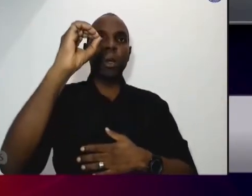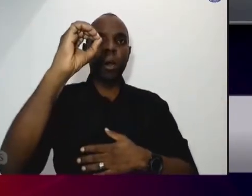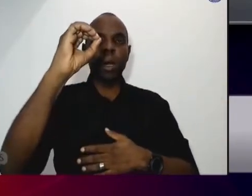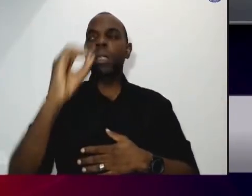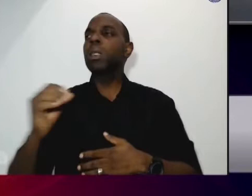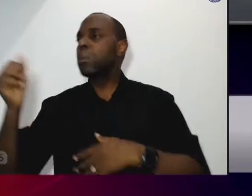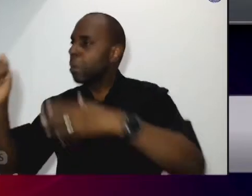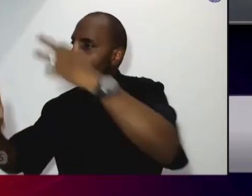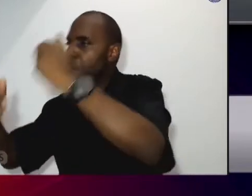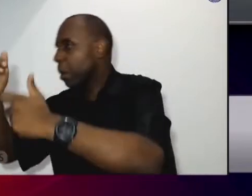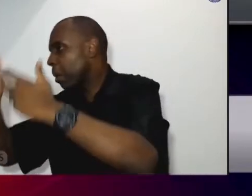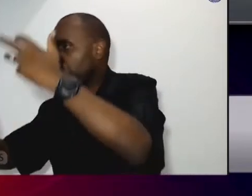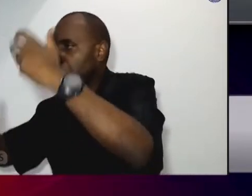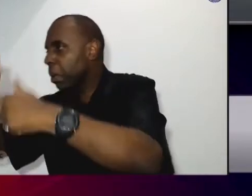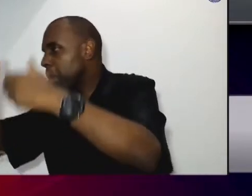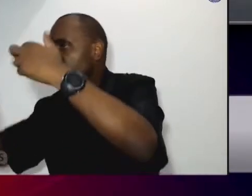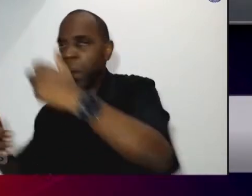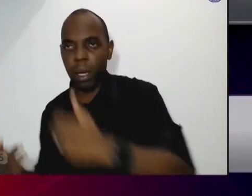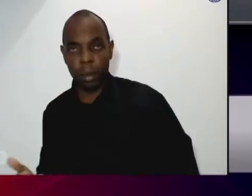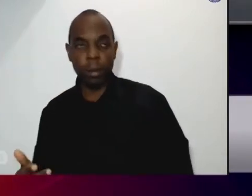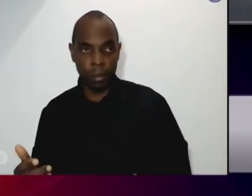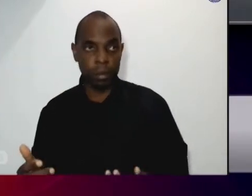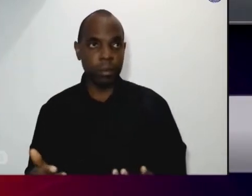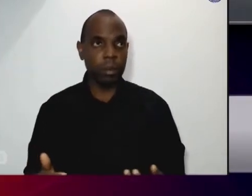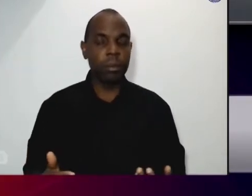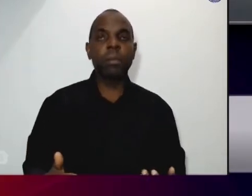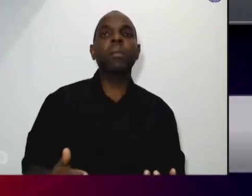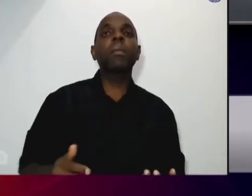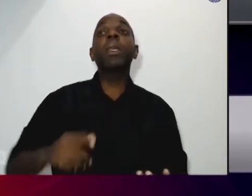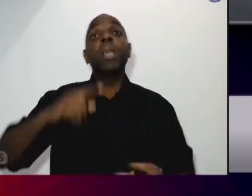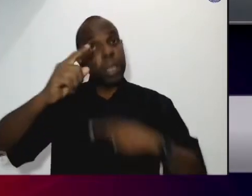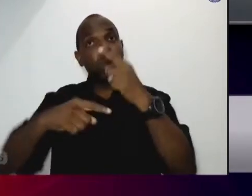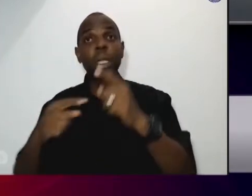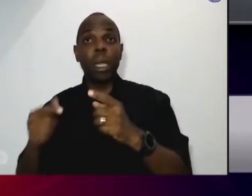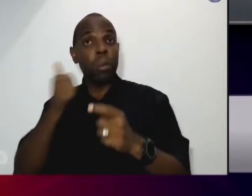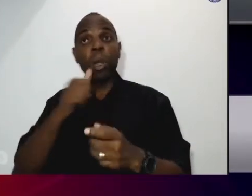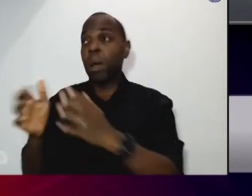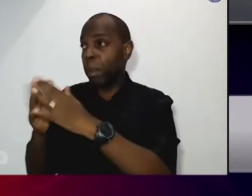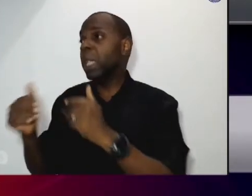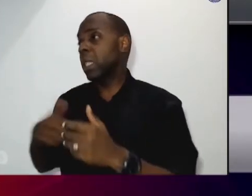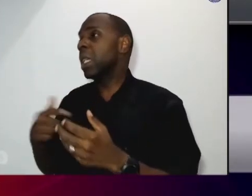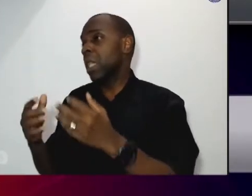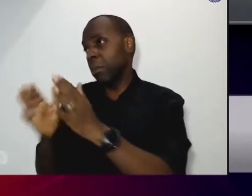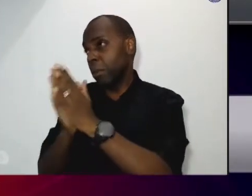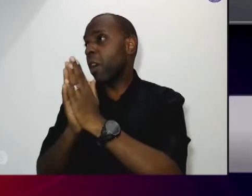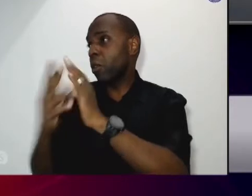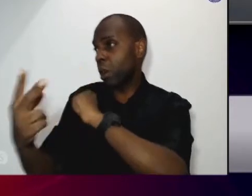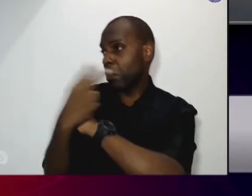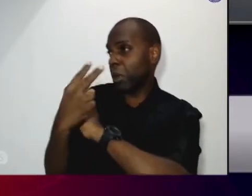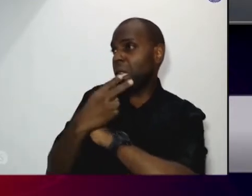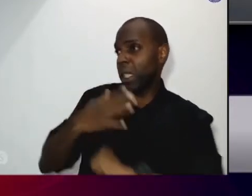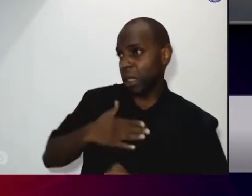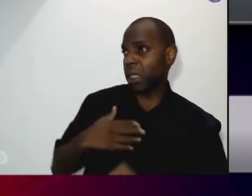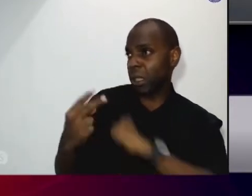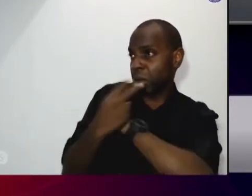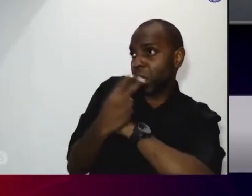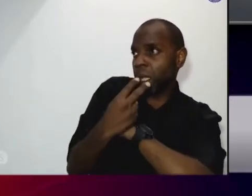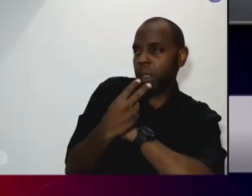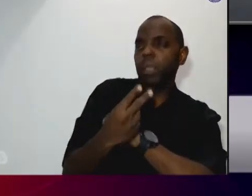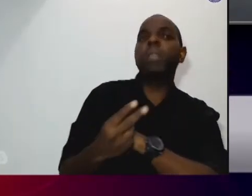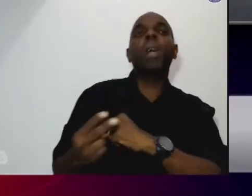solicita a medida protetiva e posterior a isso não tinha um atendimento